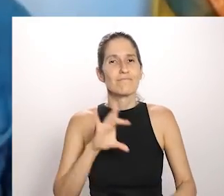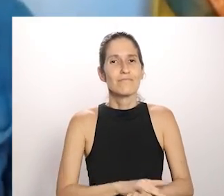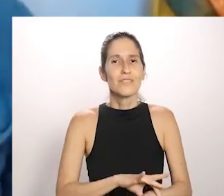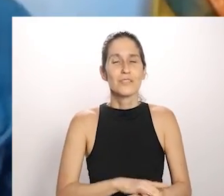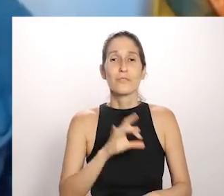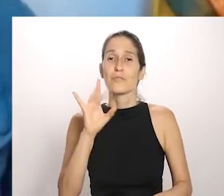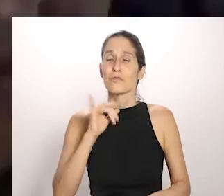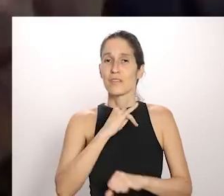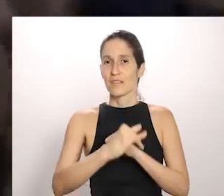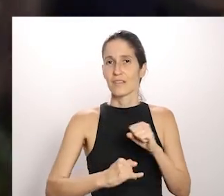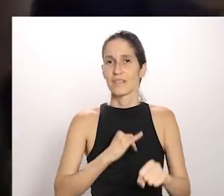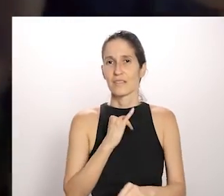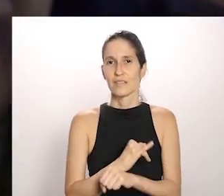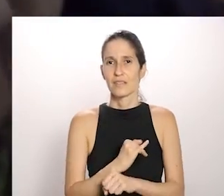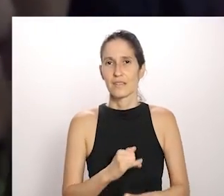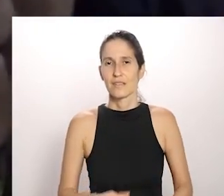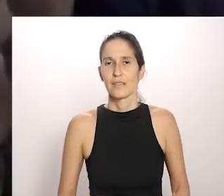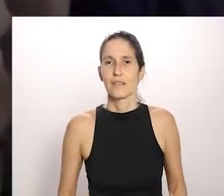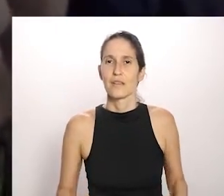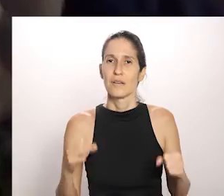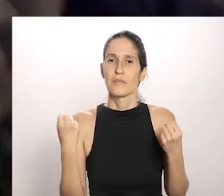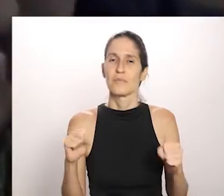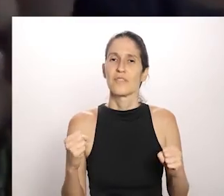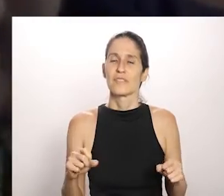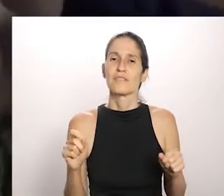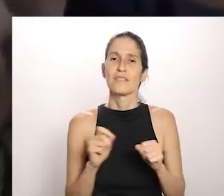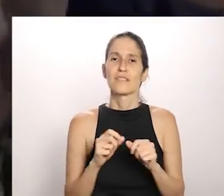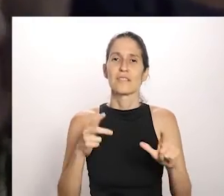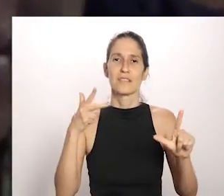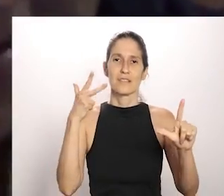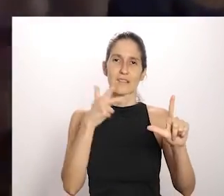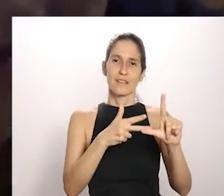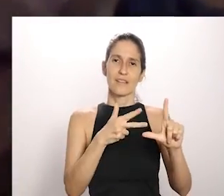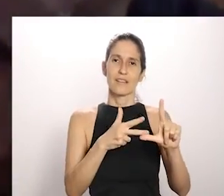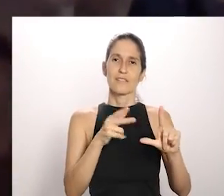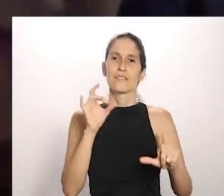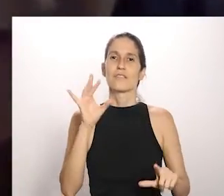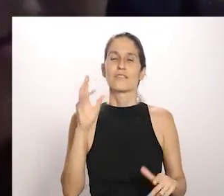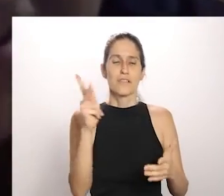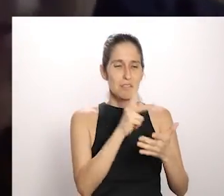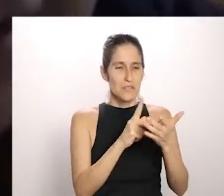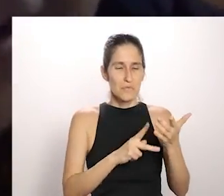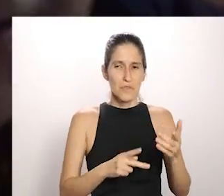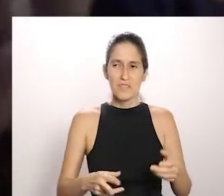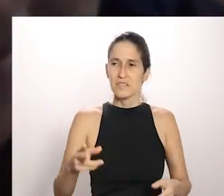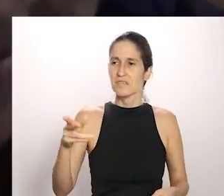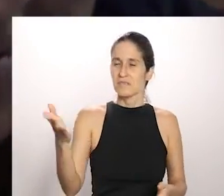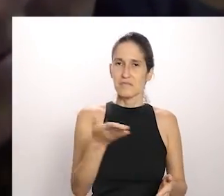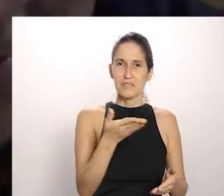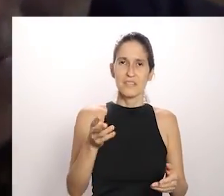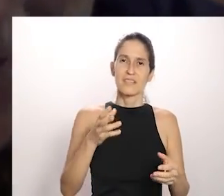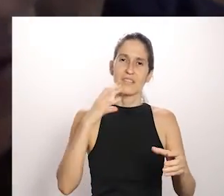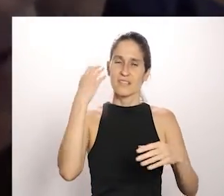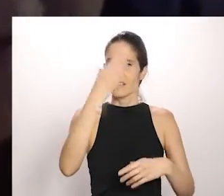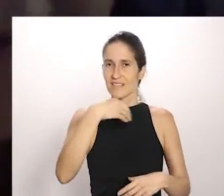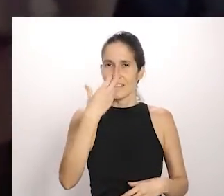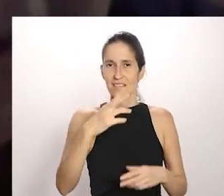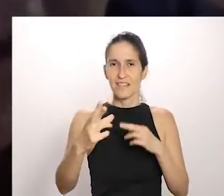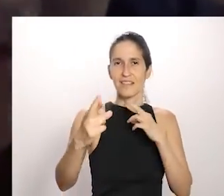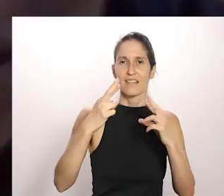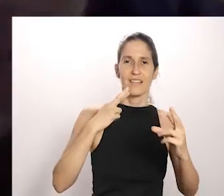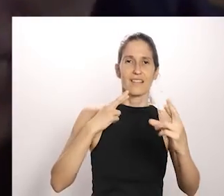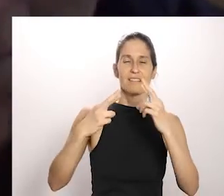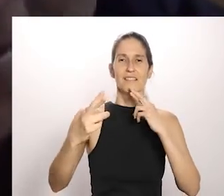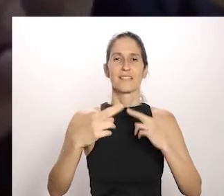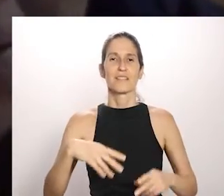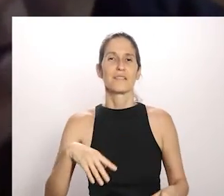momento acho que tinha que fazer uma live só desses versos chamar todos os mestres fazer uma